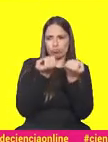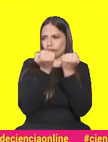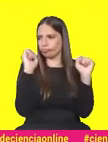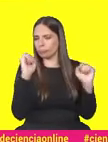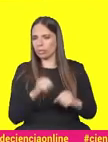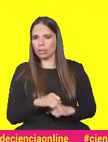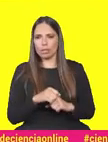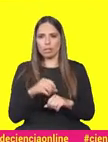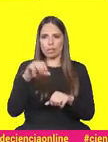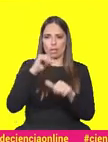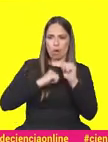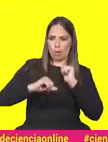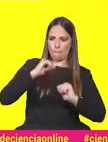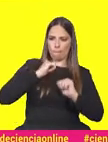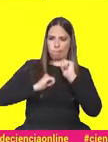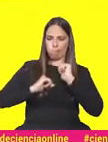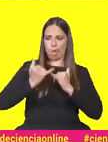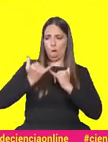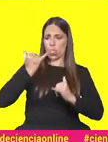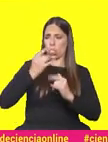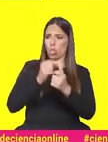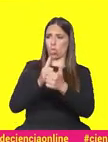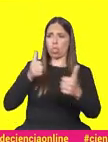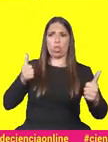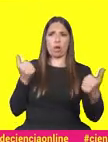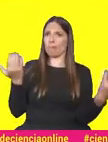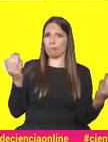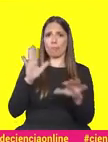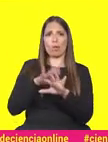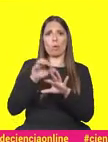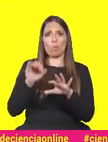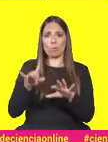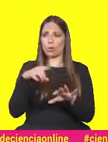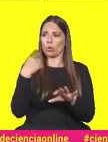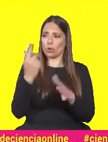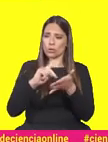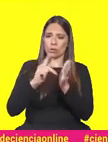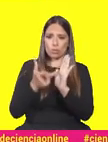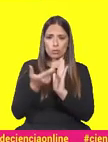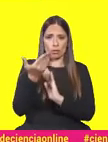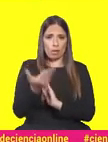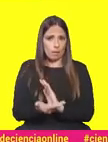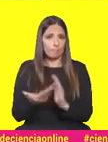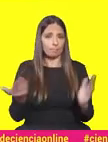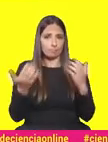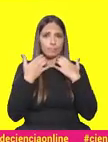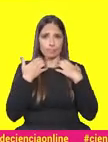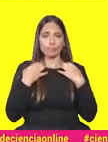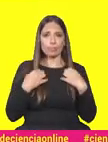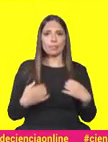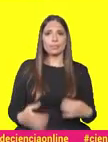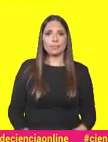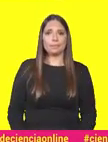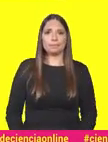como operações médicas remotas e até autónomas. Isto só é possível, porquê? Porque nós temos toda esta tecnologia connosco.